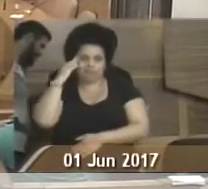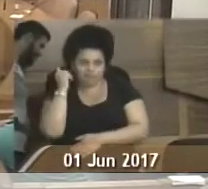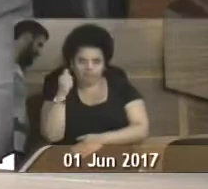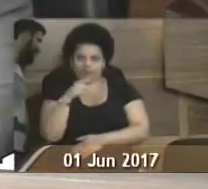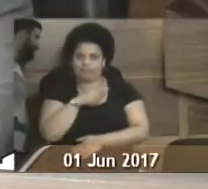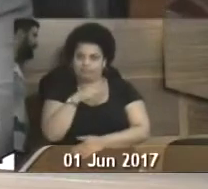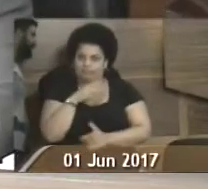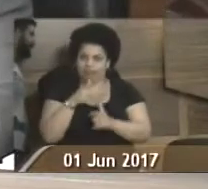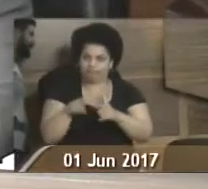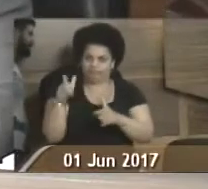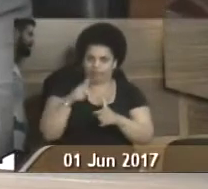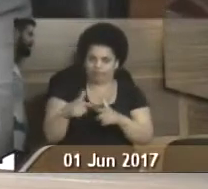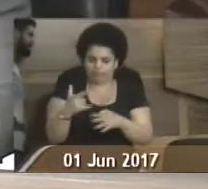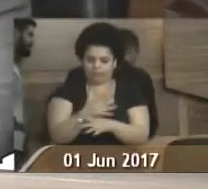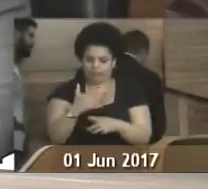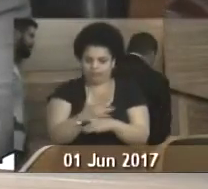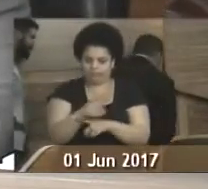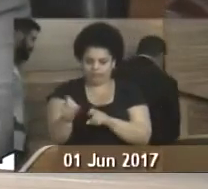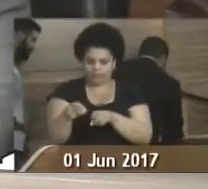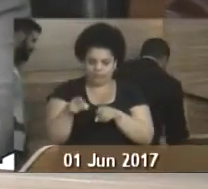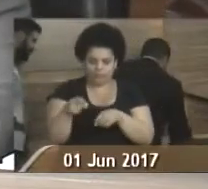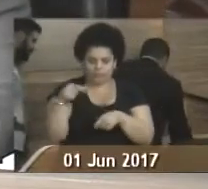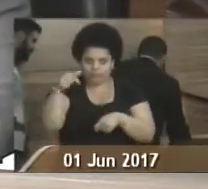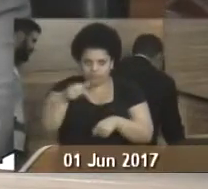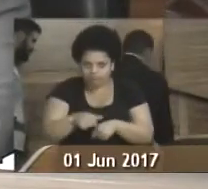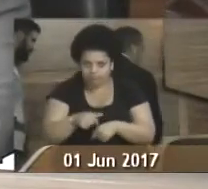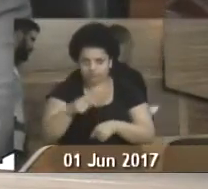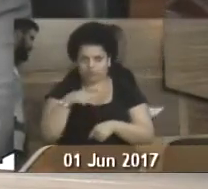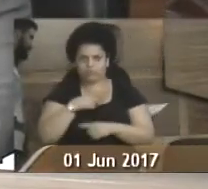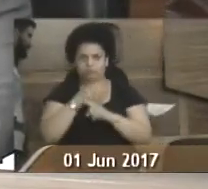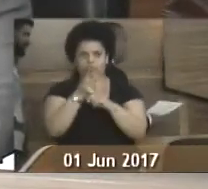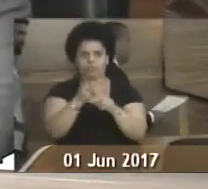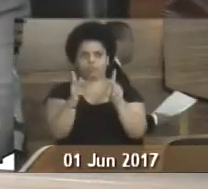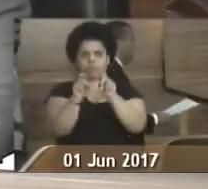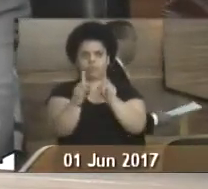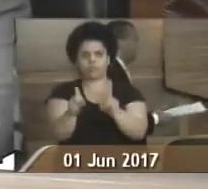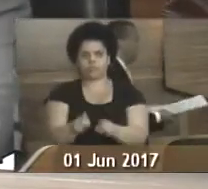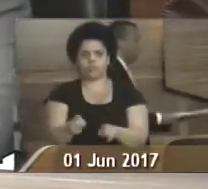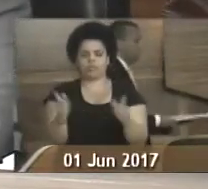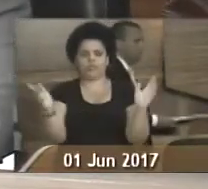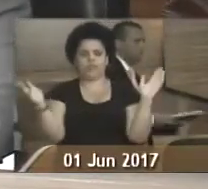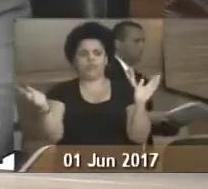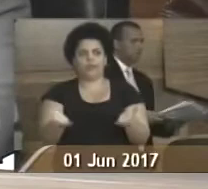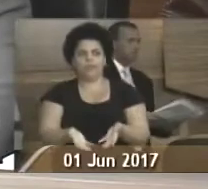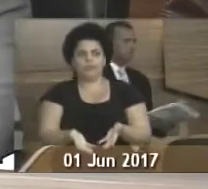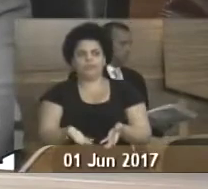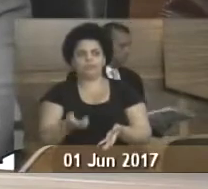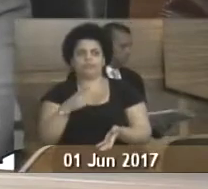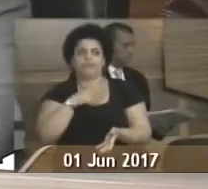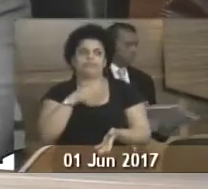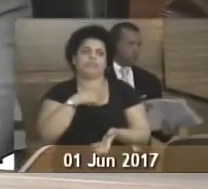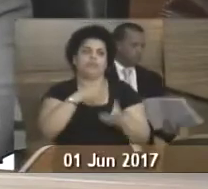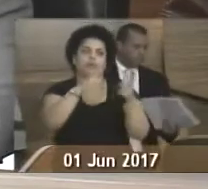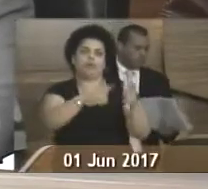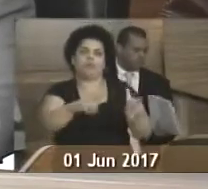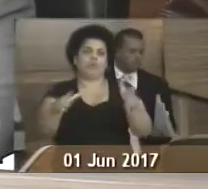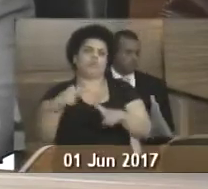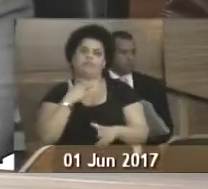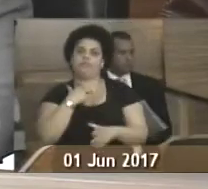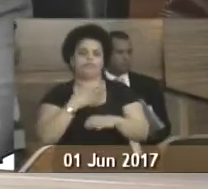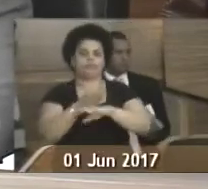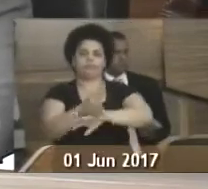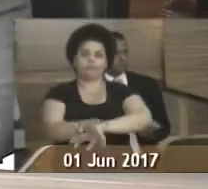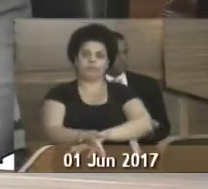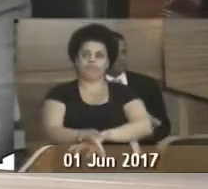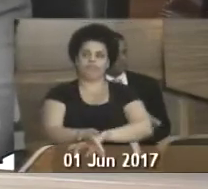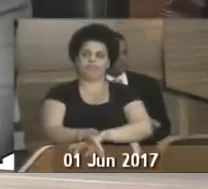é isso, a gente, numa cidade do interior, que, normalmente, a gente busca paz, e, hoje em dia, tem locais que a gente não pode entrar.